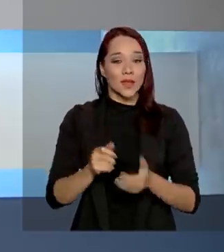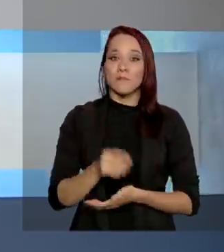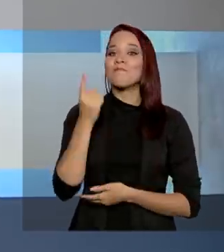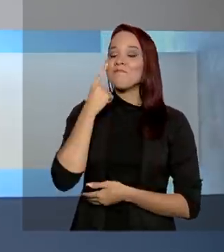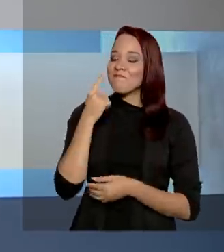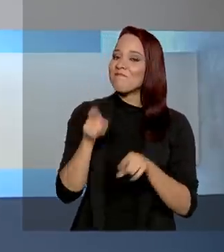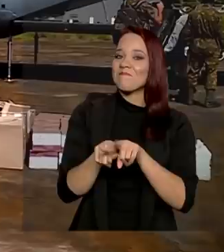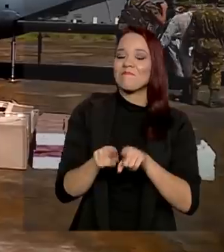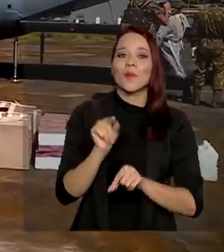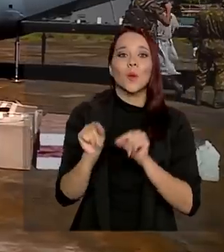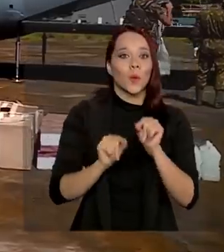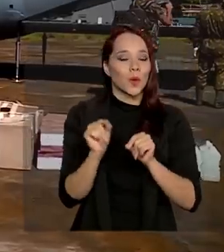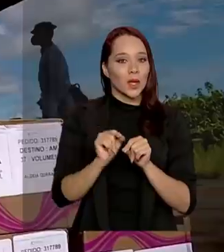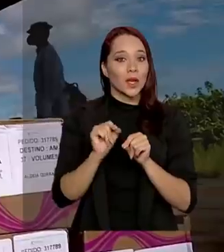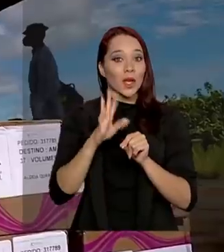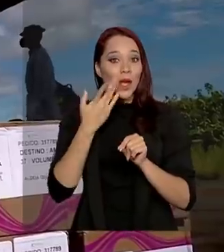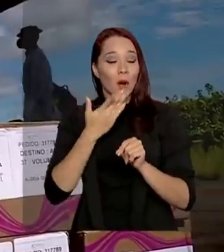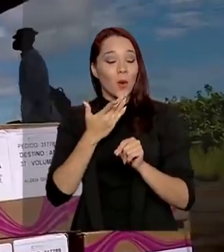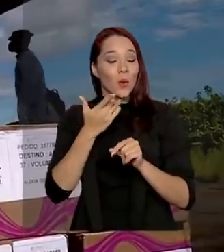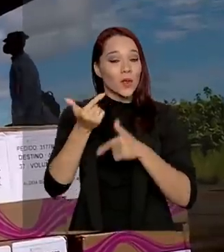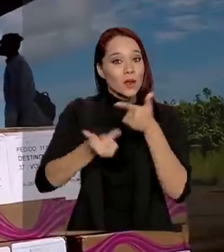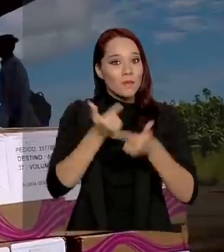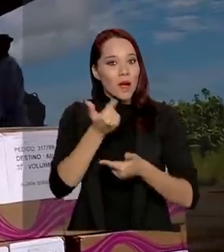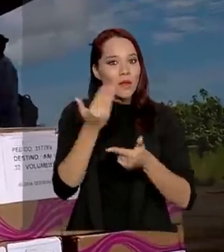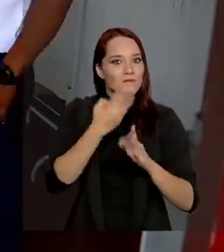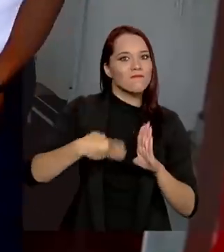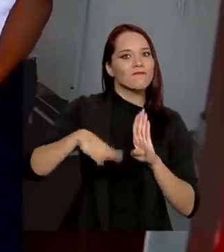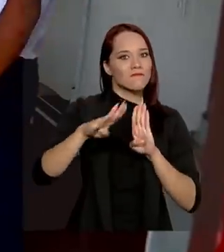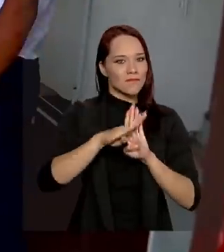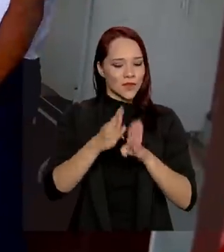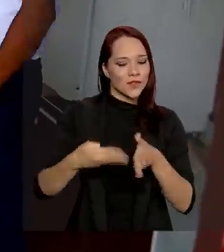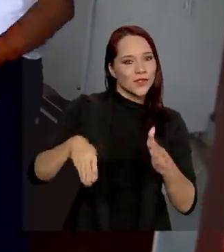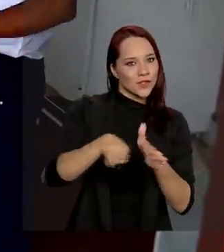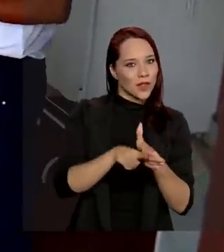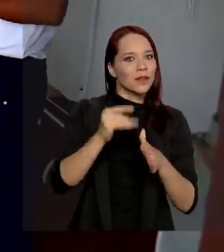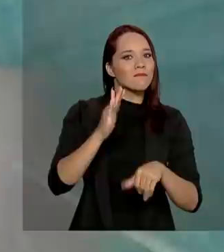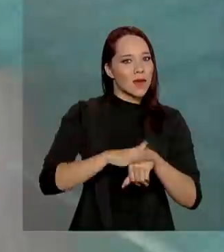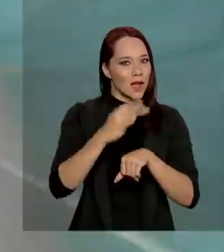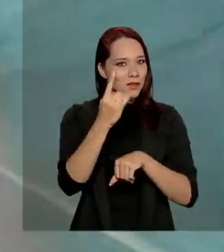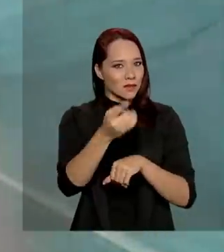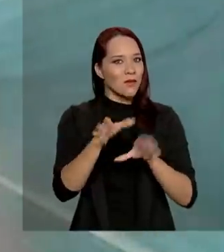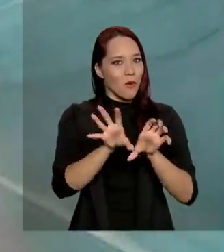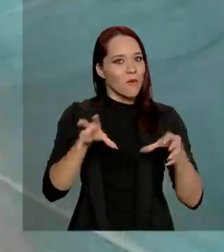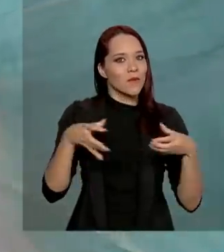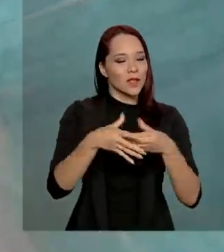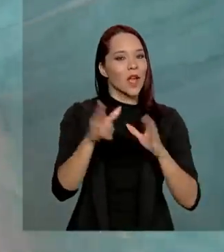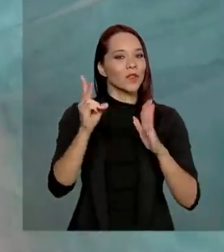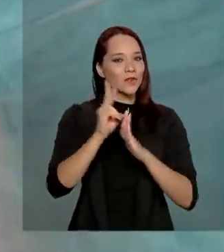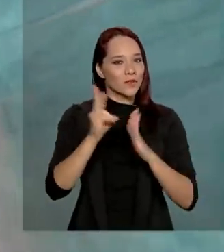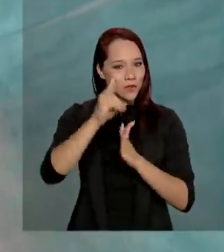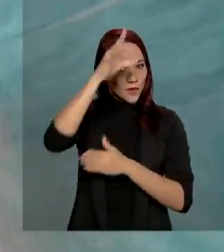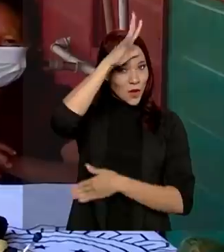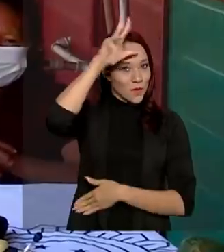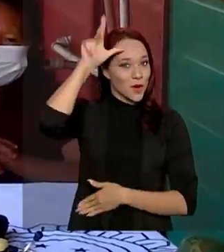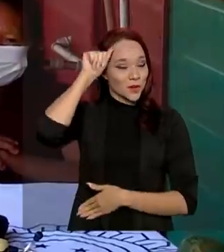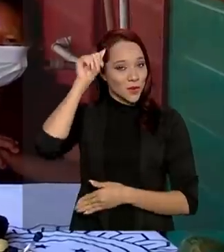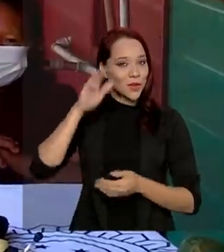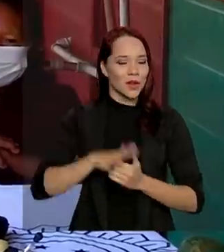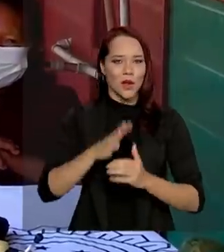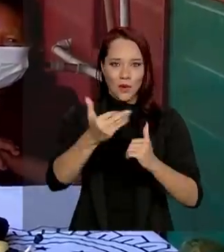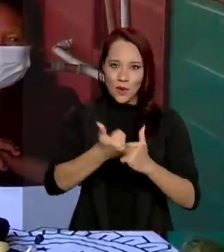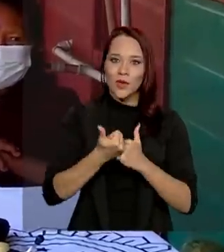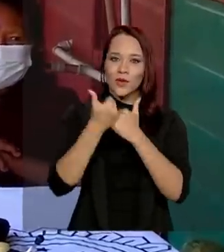veja também, a missão das Forças Armadas chega a mais uma comunidade indígena do Amazonas. Um